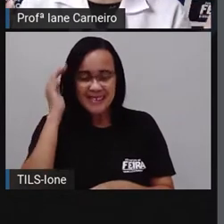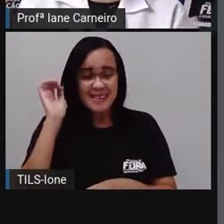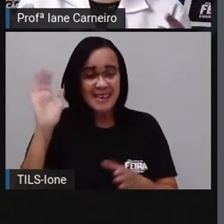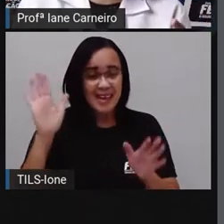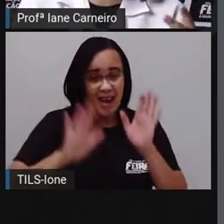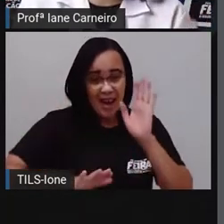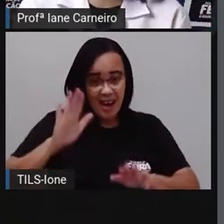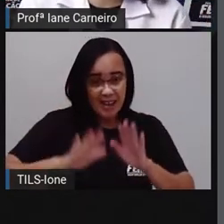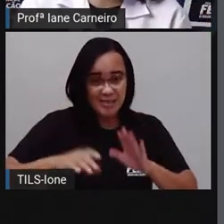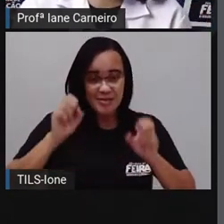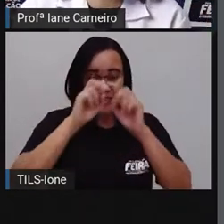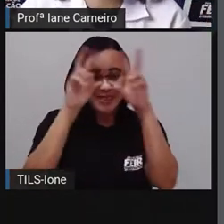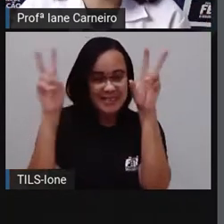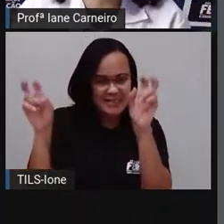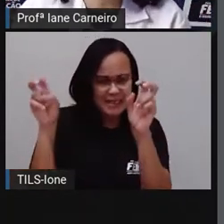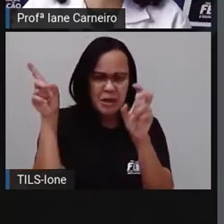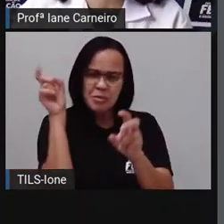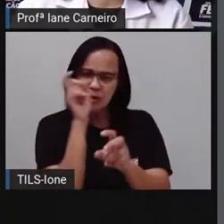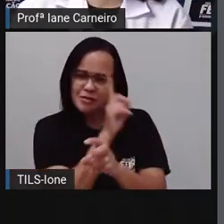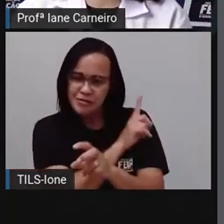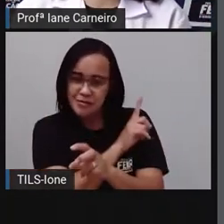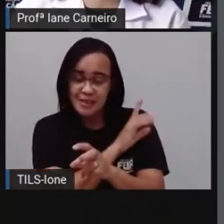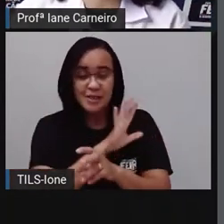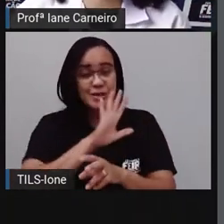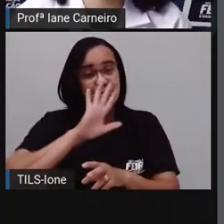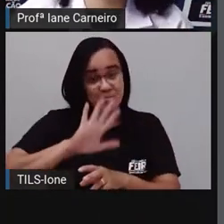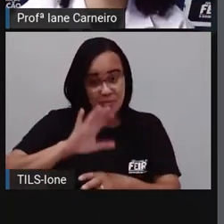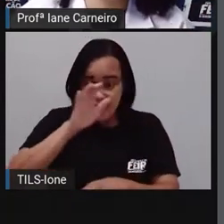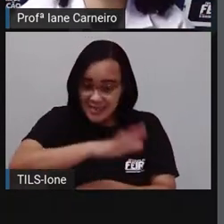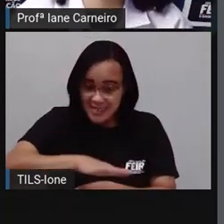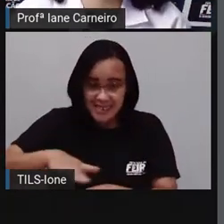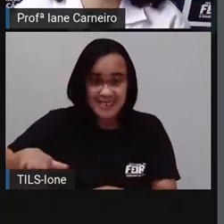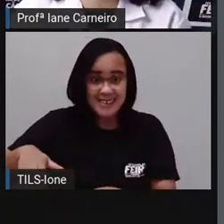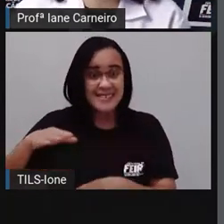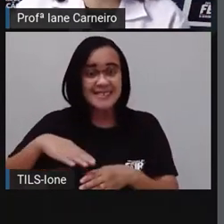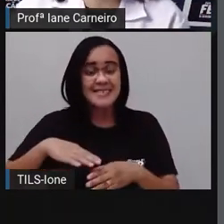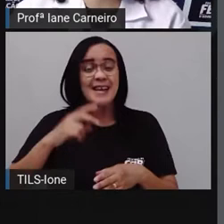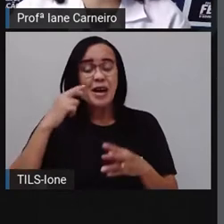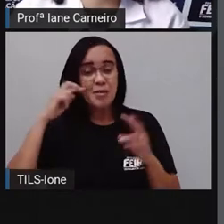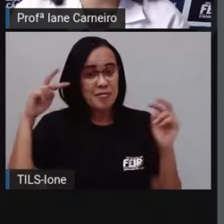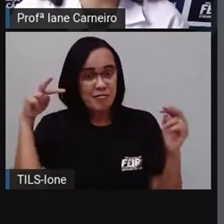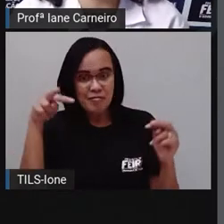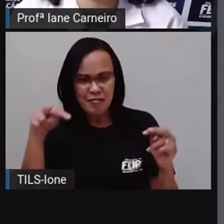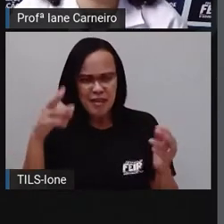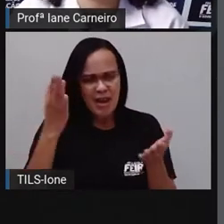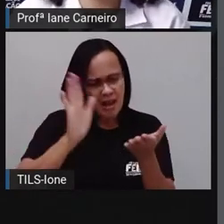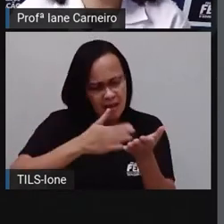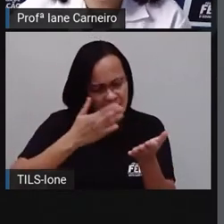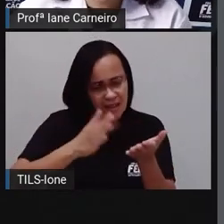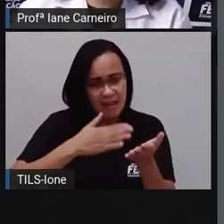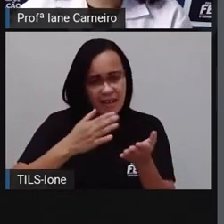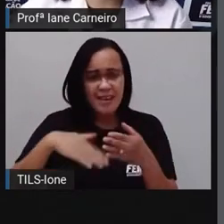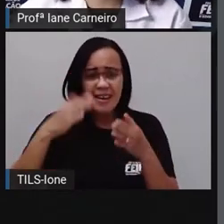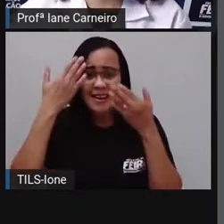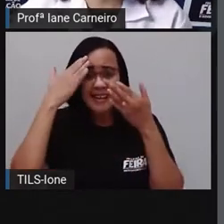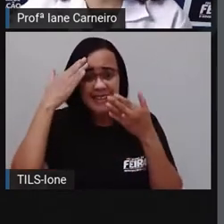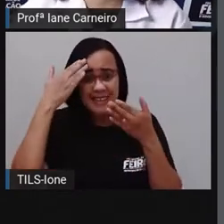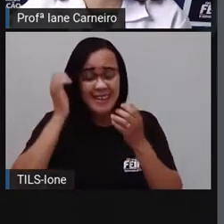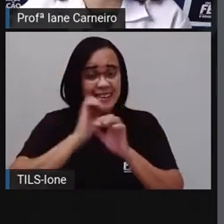discutidos mais por adultos, tá bom? E a ilustração foi feita por Guilis Eduard, tá joia?